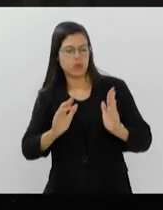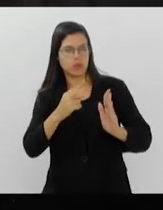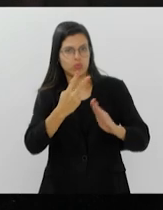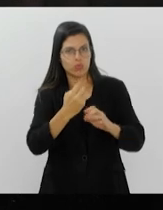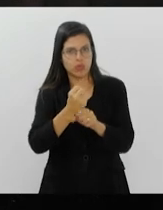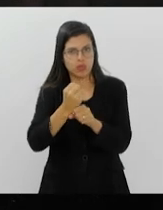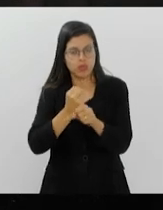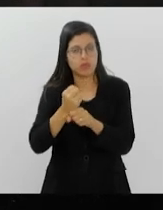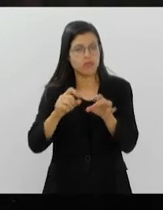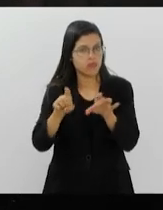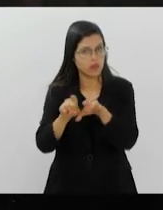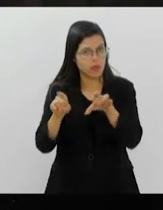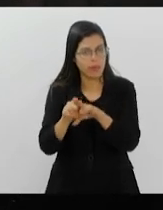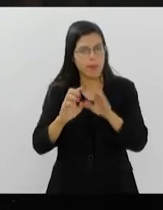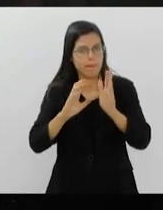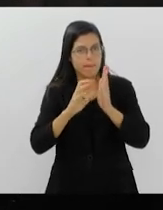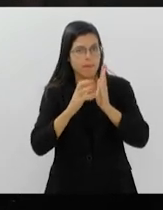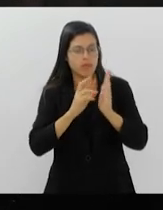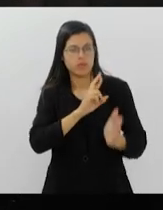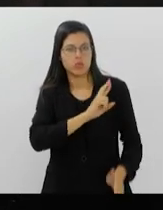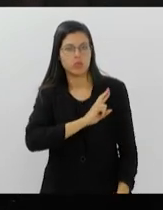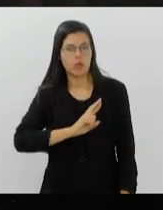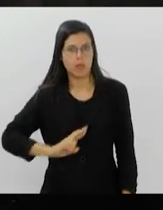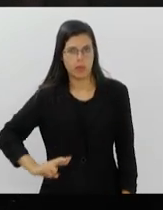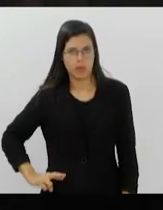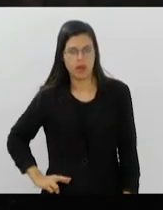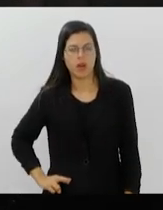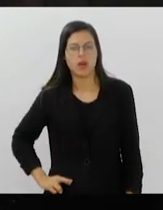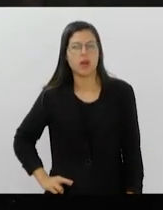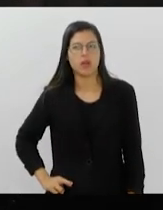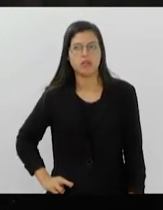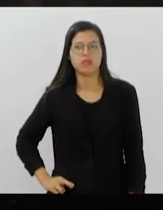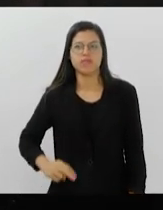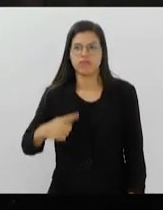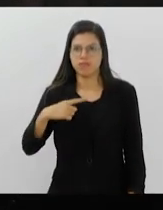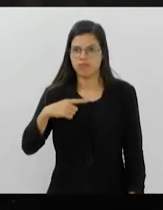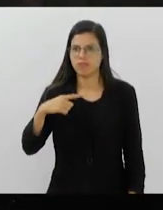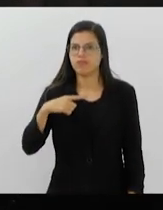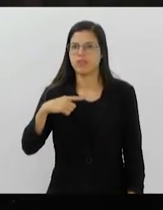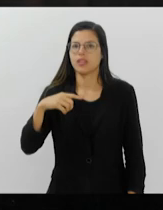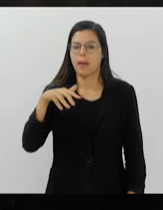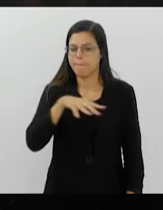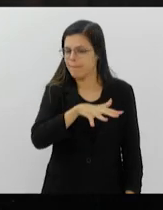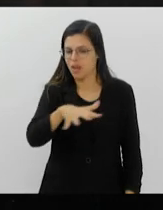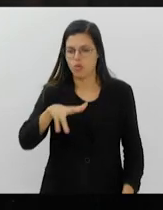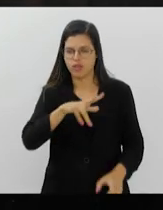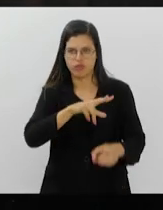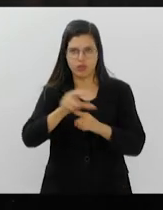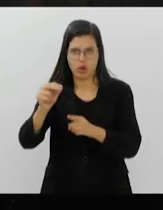republicano vai ter maioria na Câmara Federal.